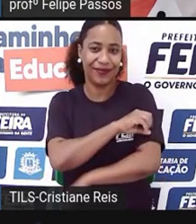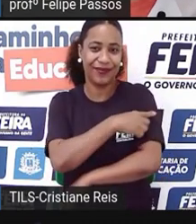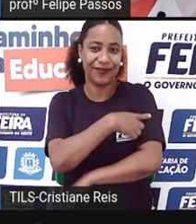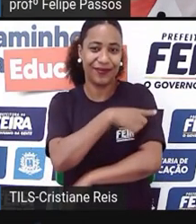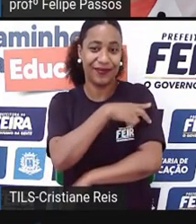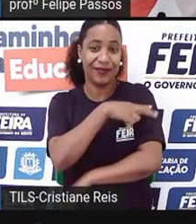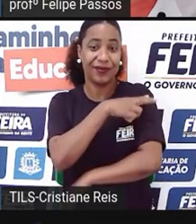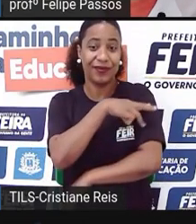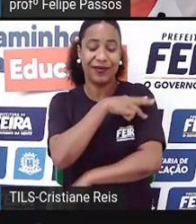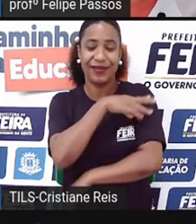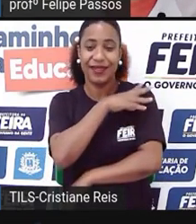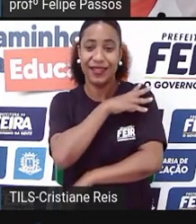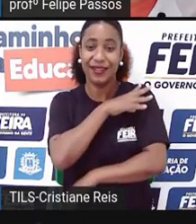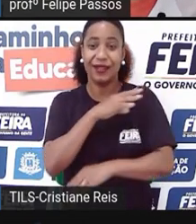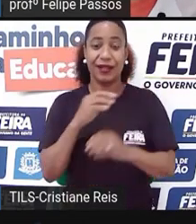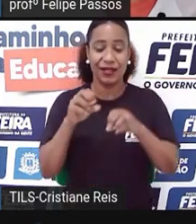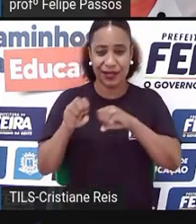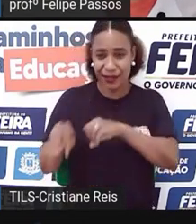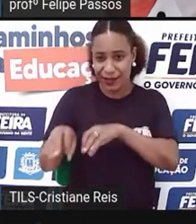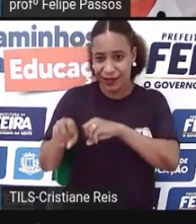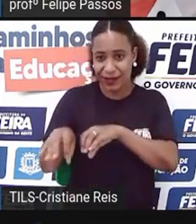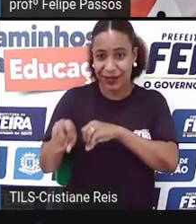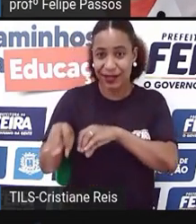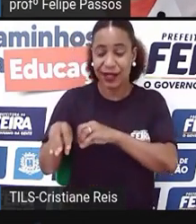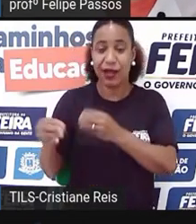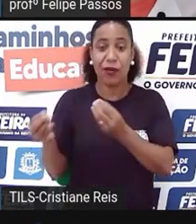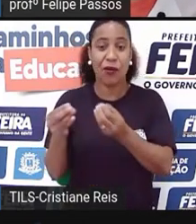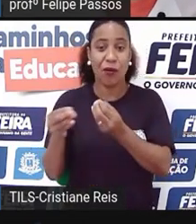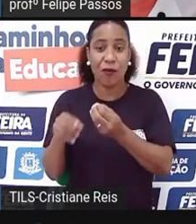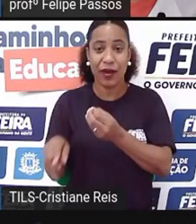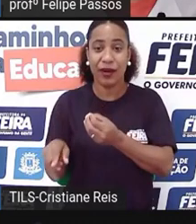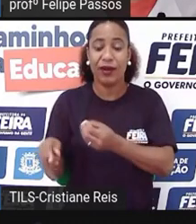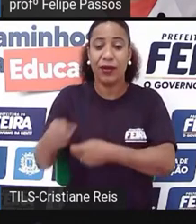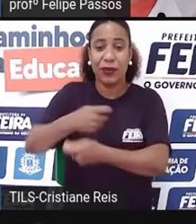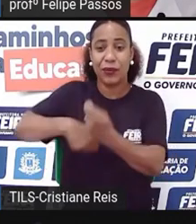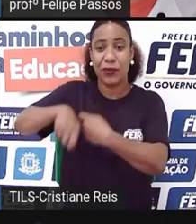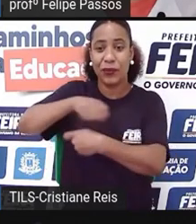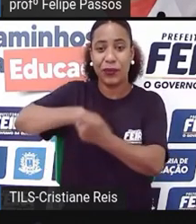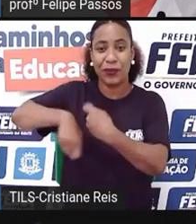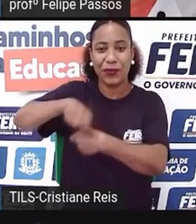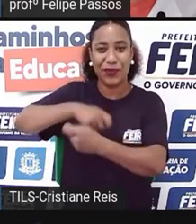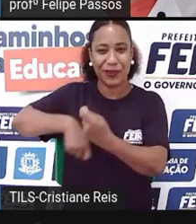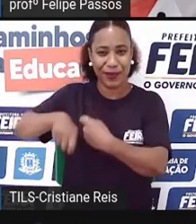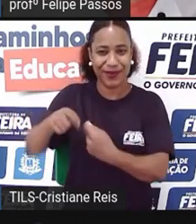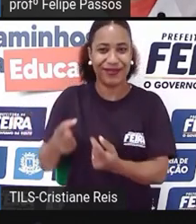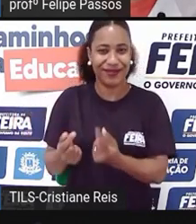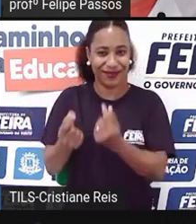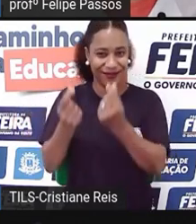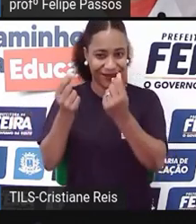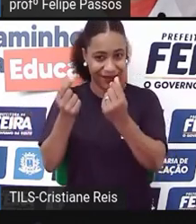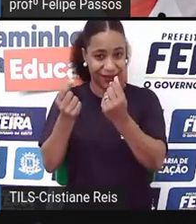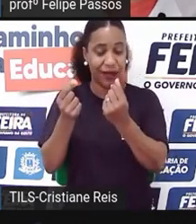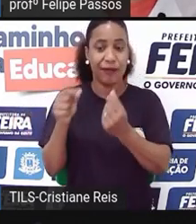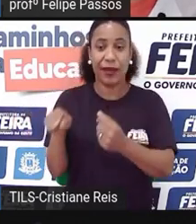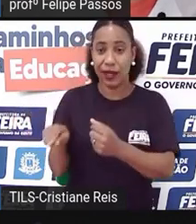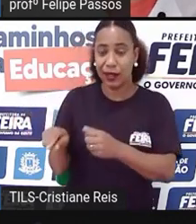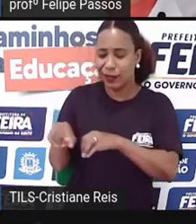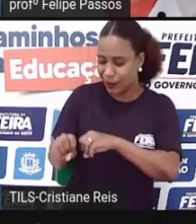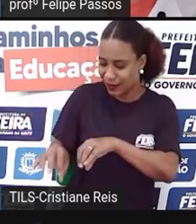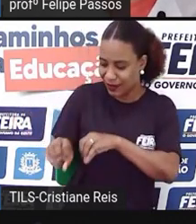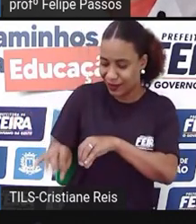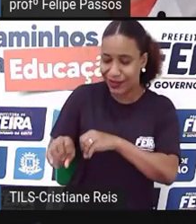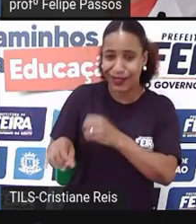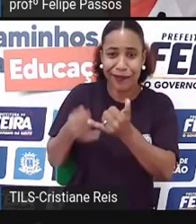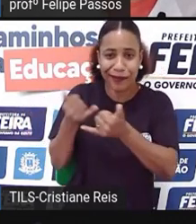que você vai mudando o pensamento, mas é de uma forma lúdica, de uma forma prática, e aí, Felipe, o